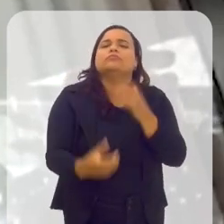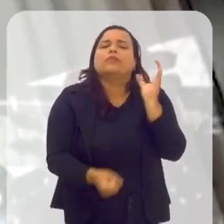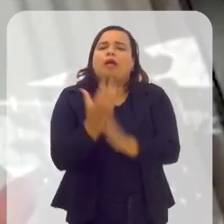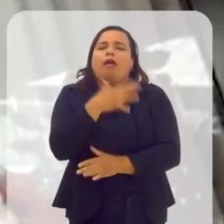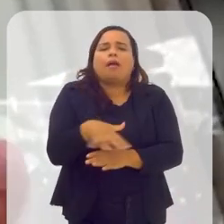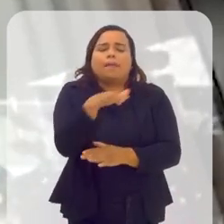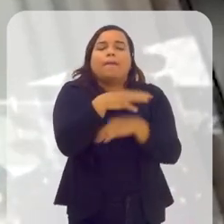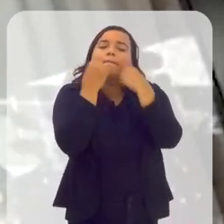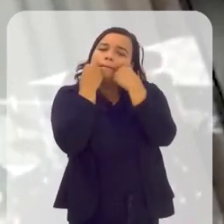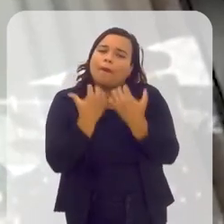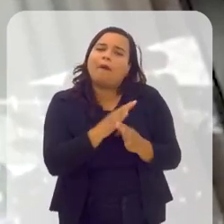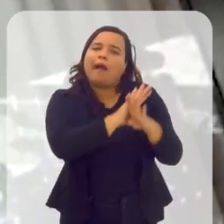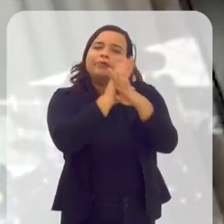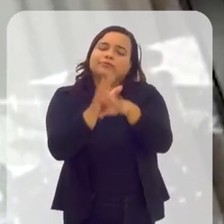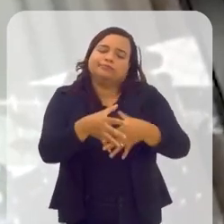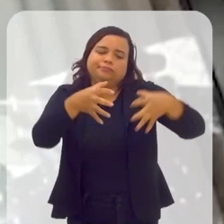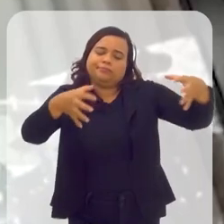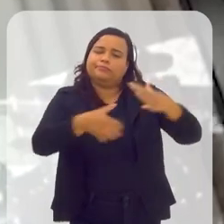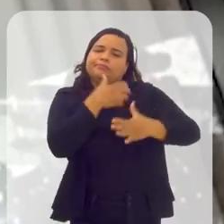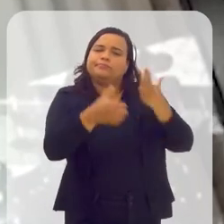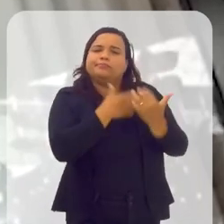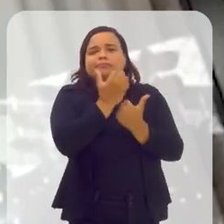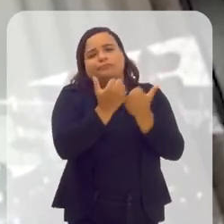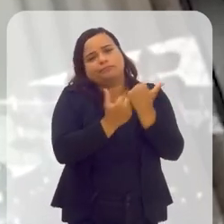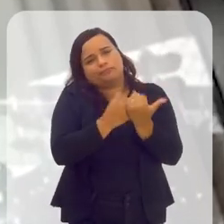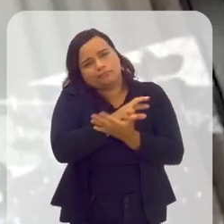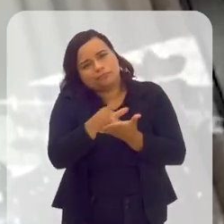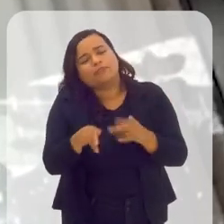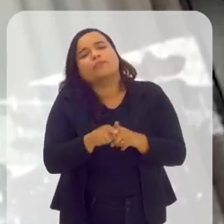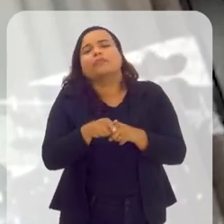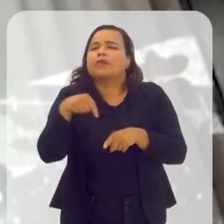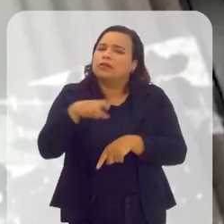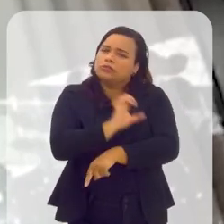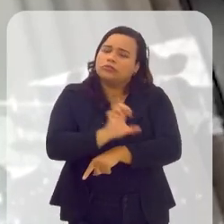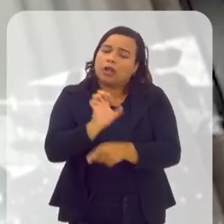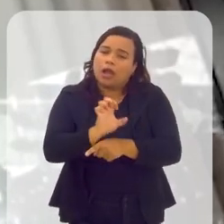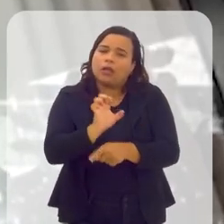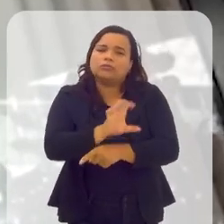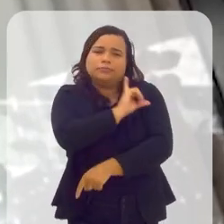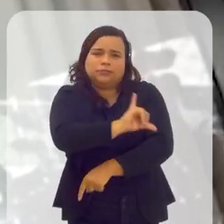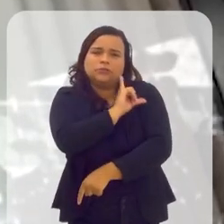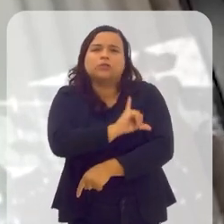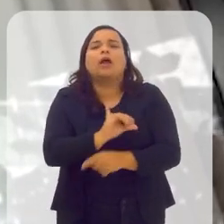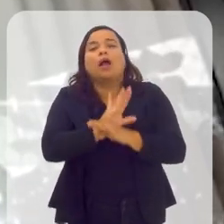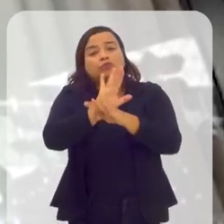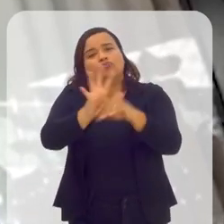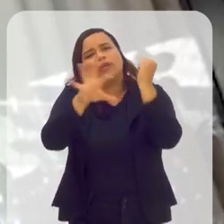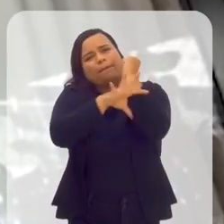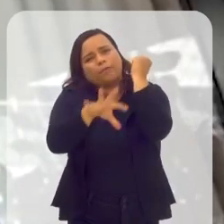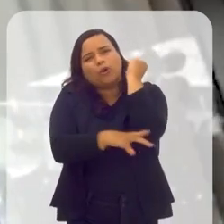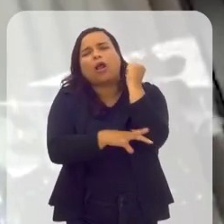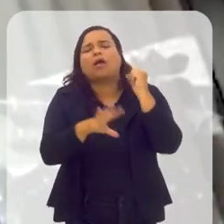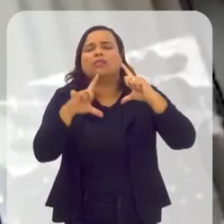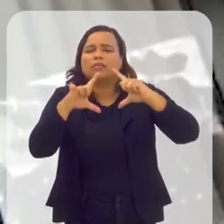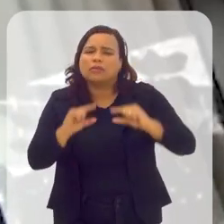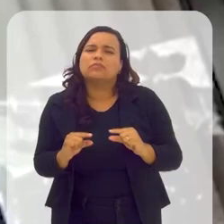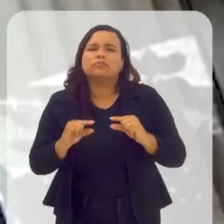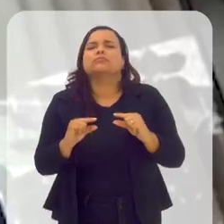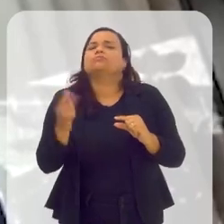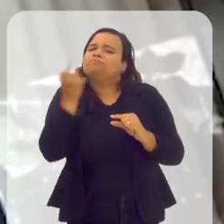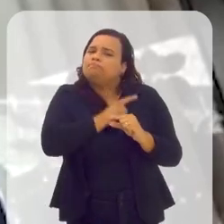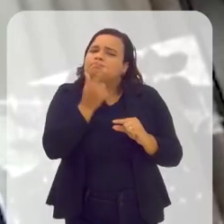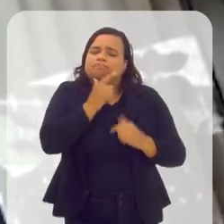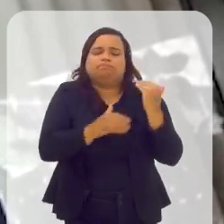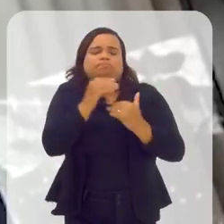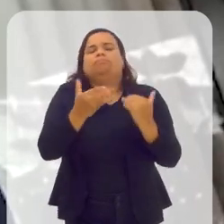construir um ambiente favorável ao crescimento das cooperativas. É óbvio também que o Estado nos ajude na redução da burocracia para que possamos